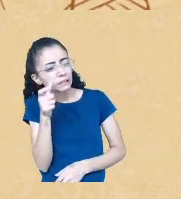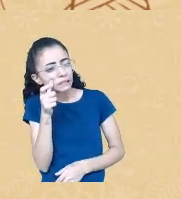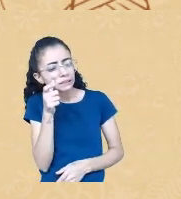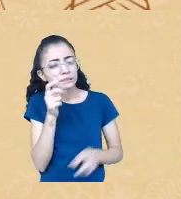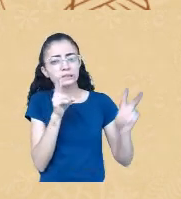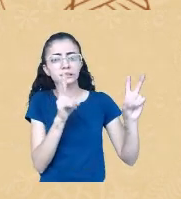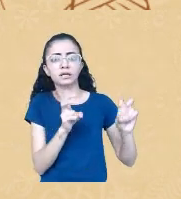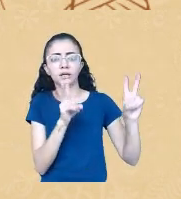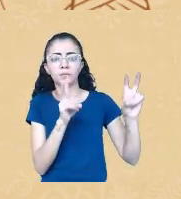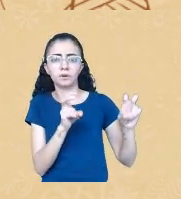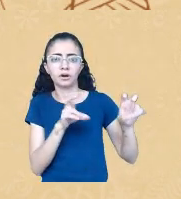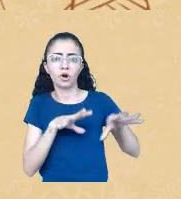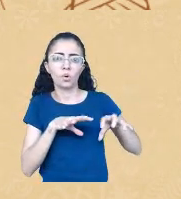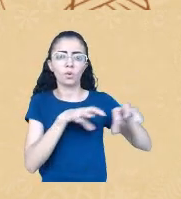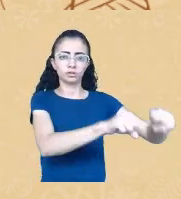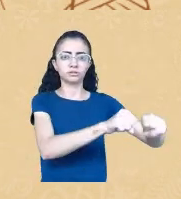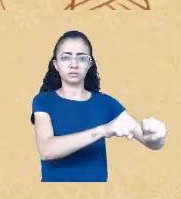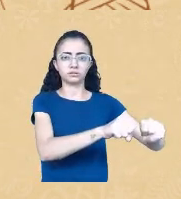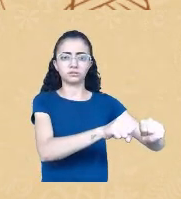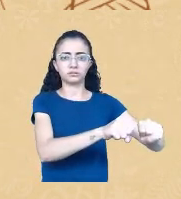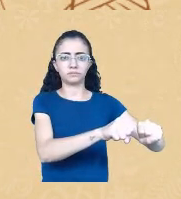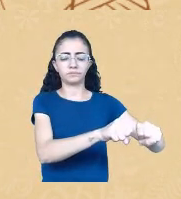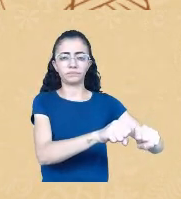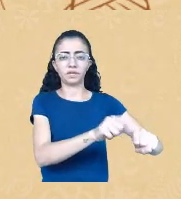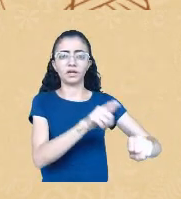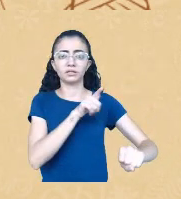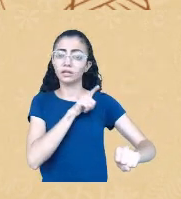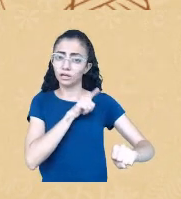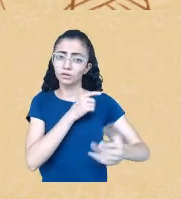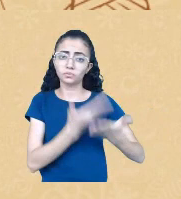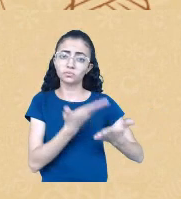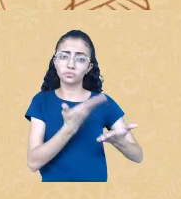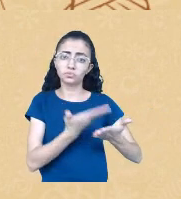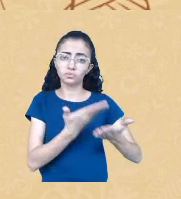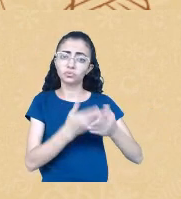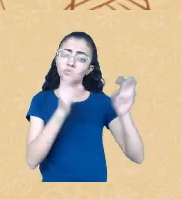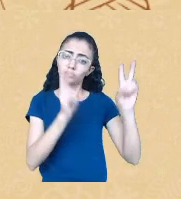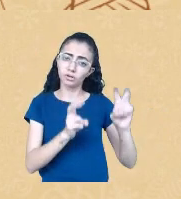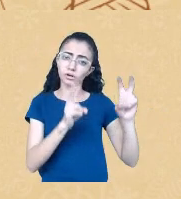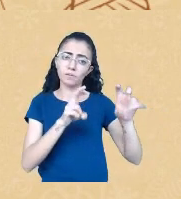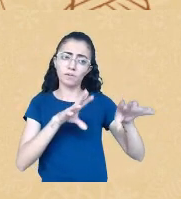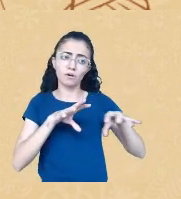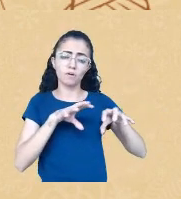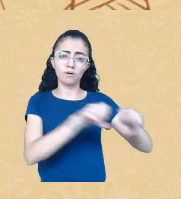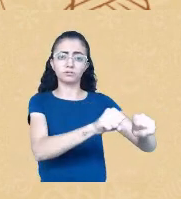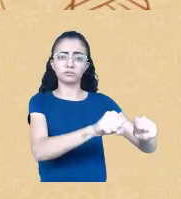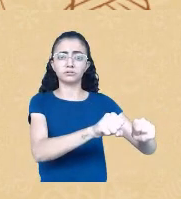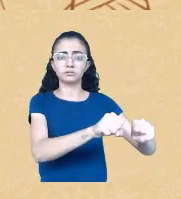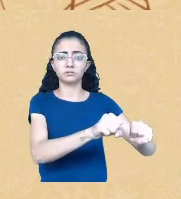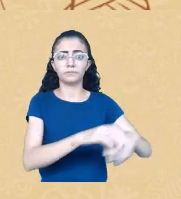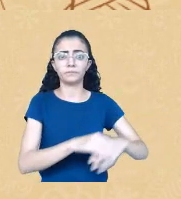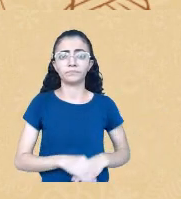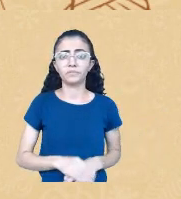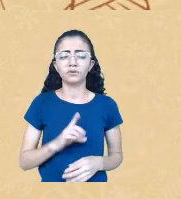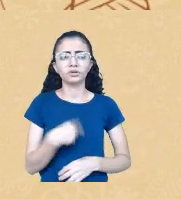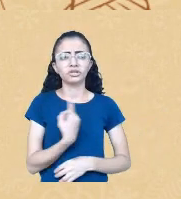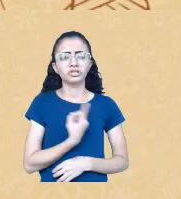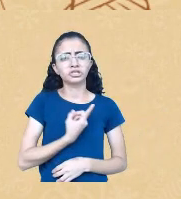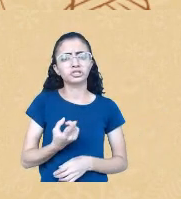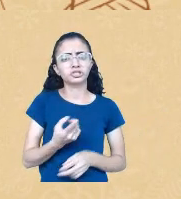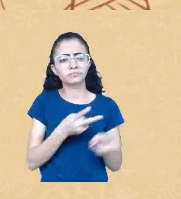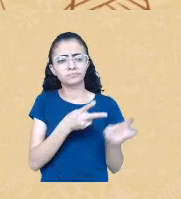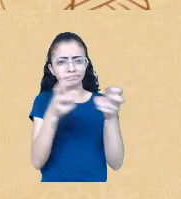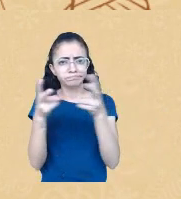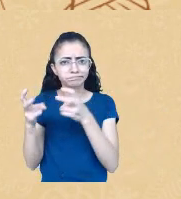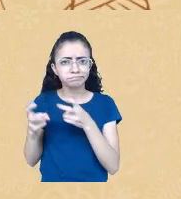nos estudos que falam sobre colonização. Então, se a gente observa qual que é o protagonismo, né? De um estudo decolonial,